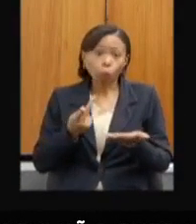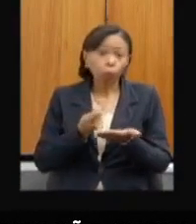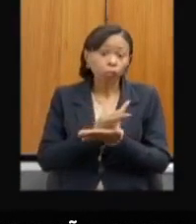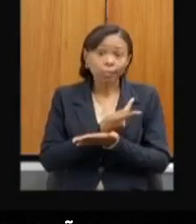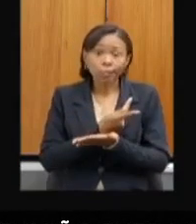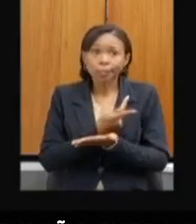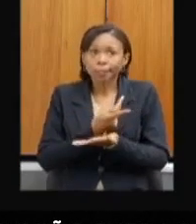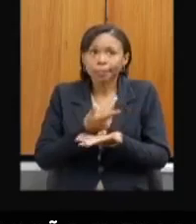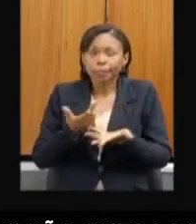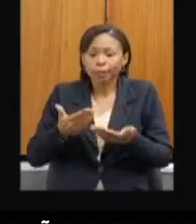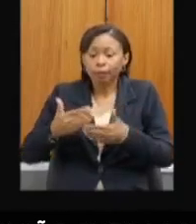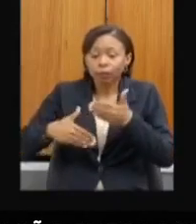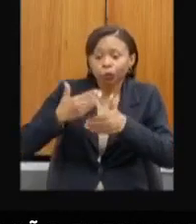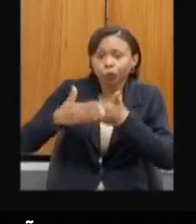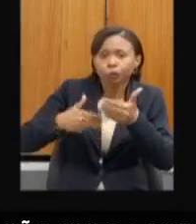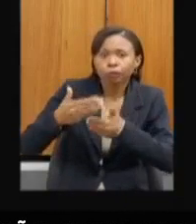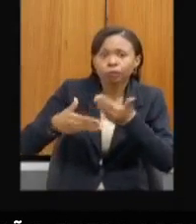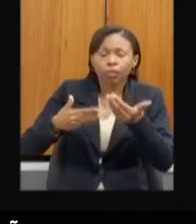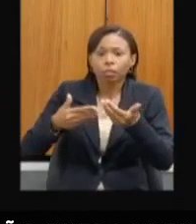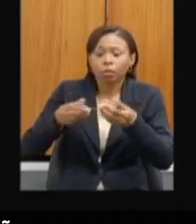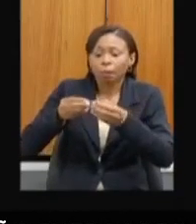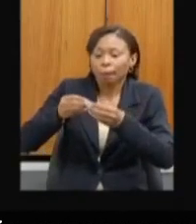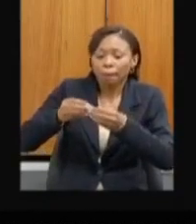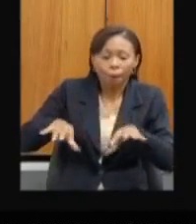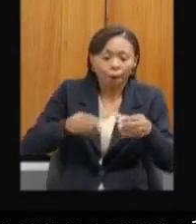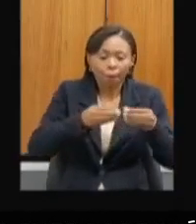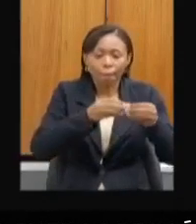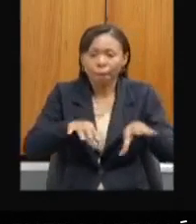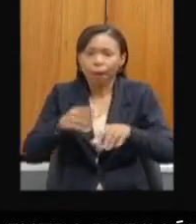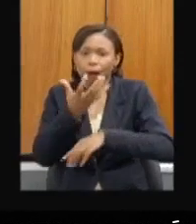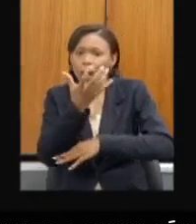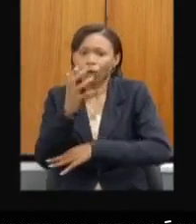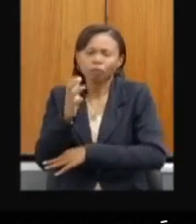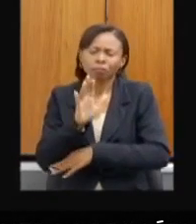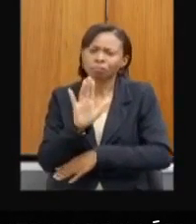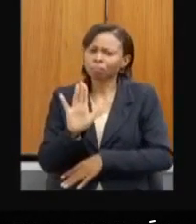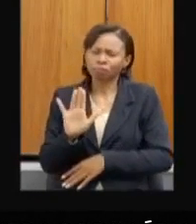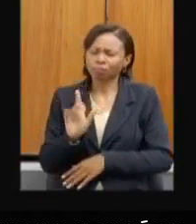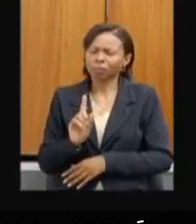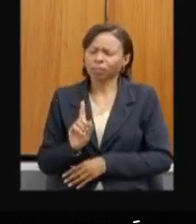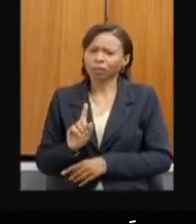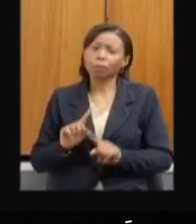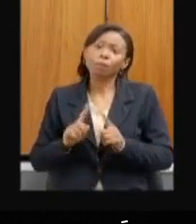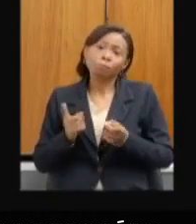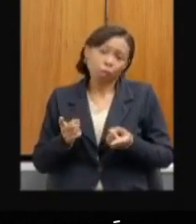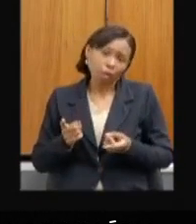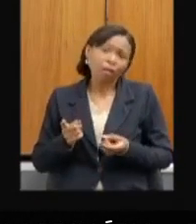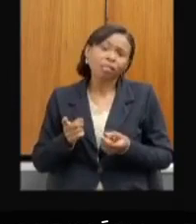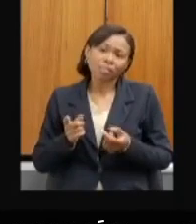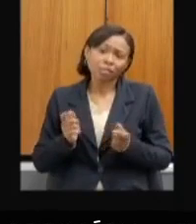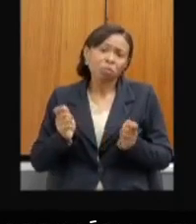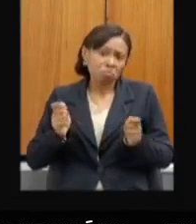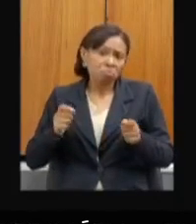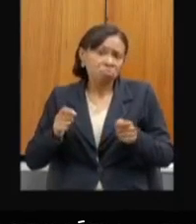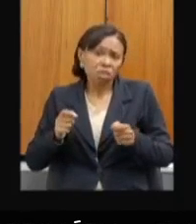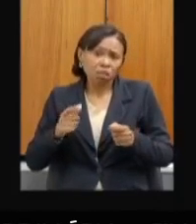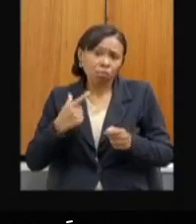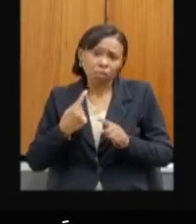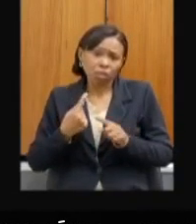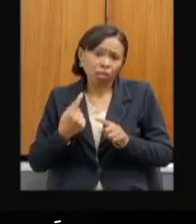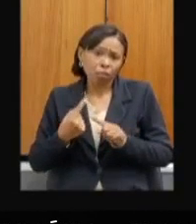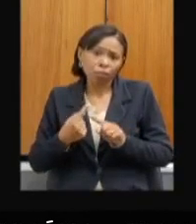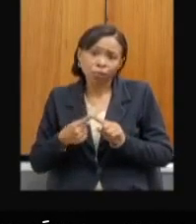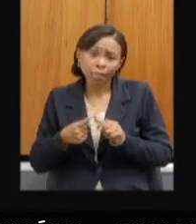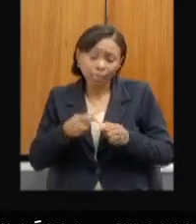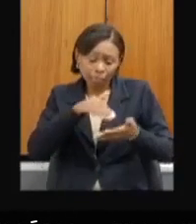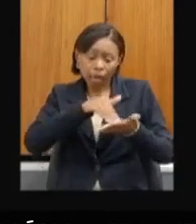forma que venham a danificar o nosso meio ambiente, mas tem lugar para todo mundo e uma secretaria